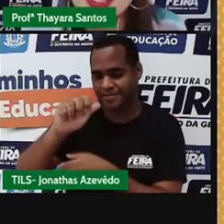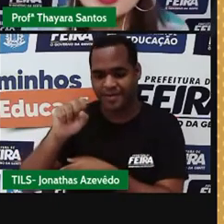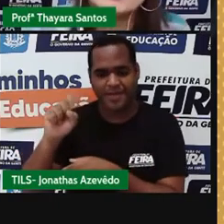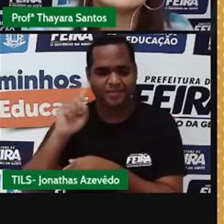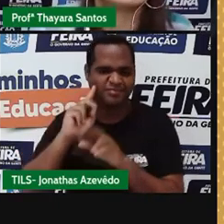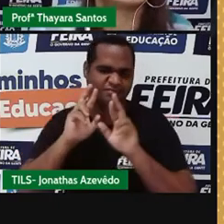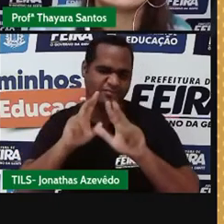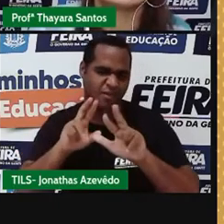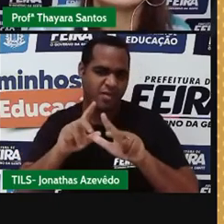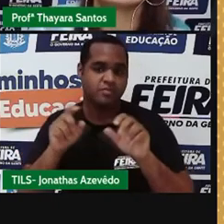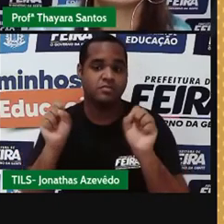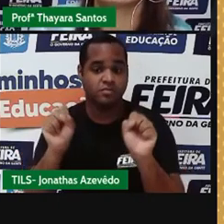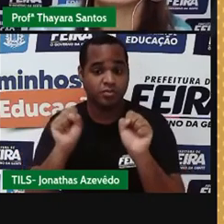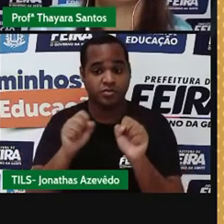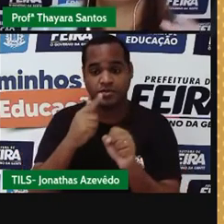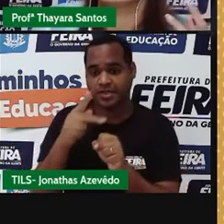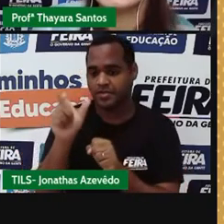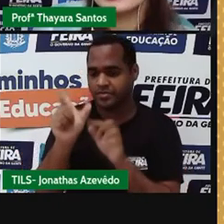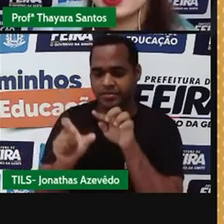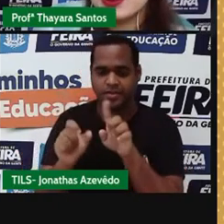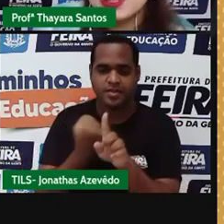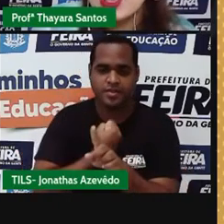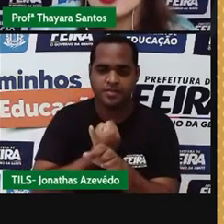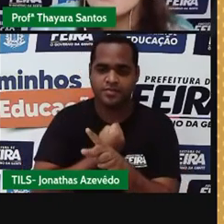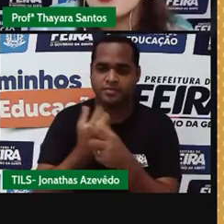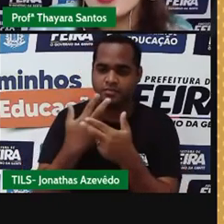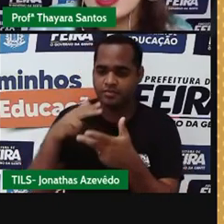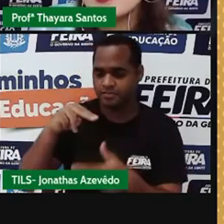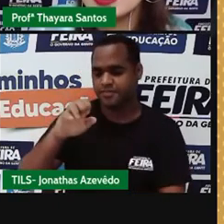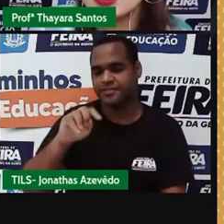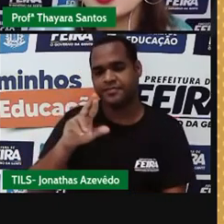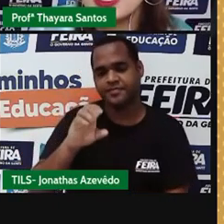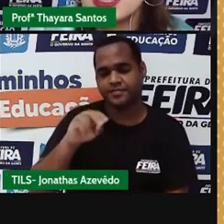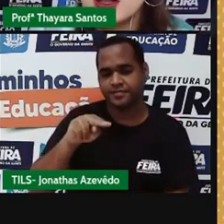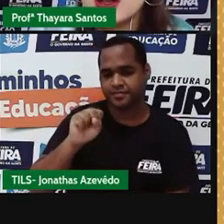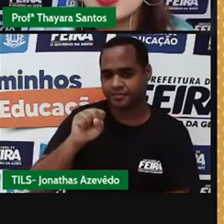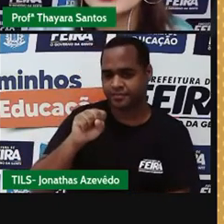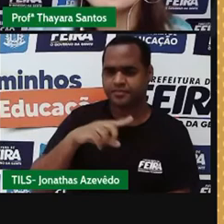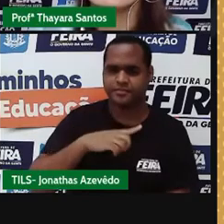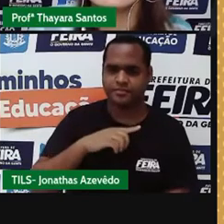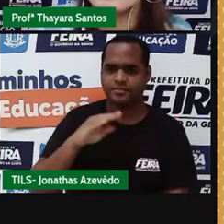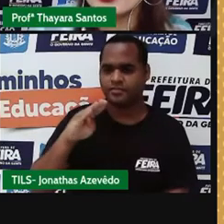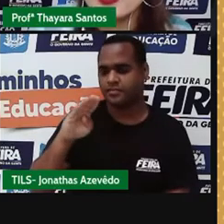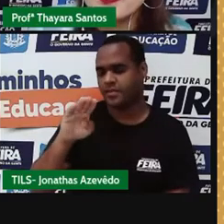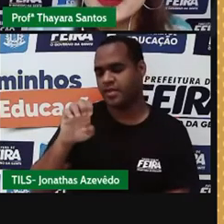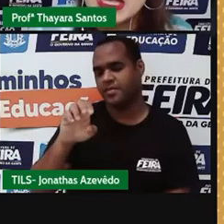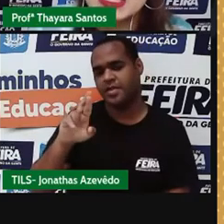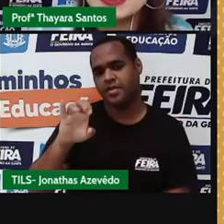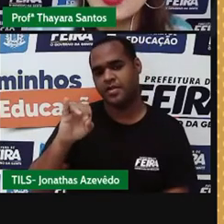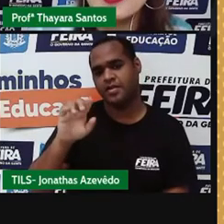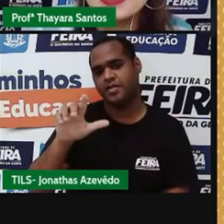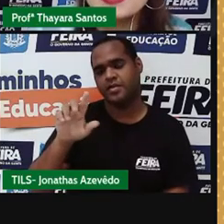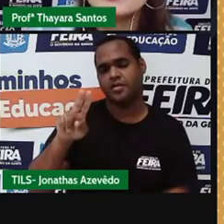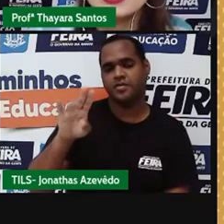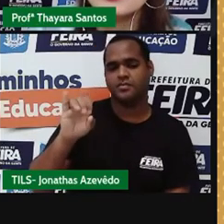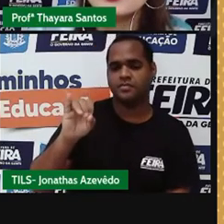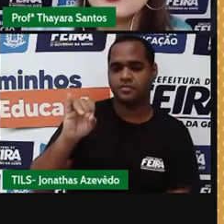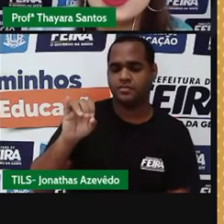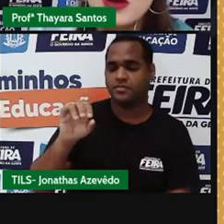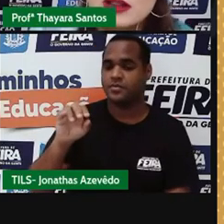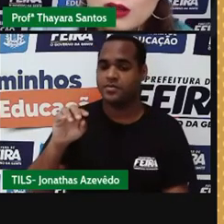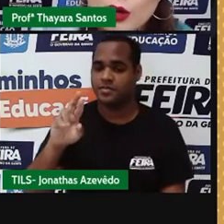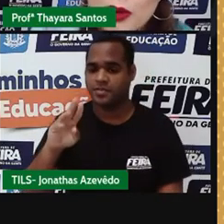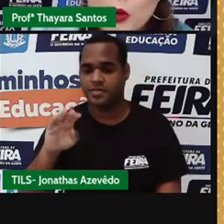Porém, eles têm o mesmo número de nêutrons. Como é o caso aqui do berílio e do boro. Então, o berílio tem